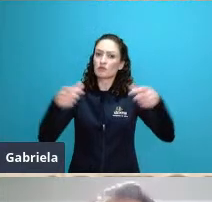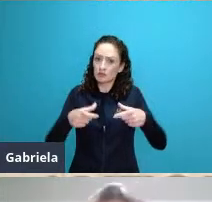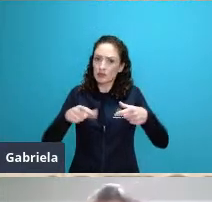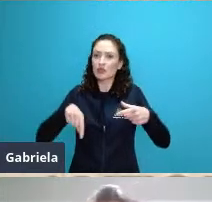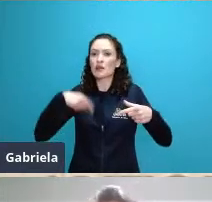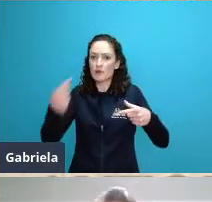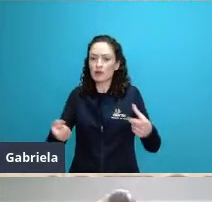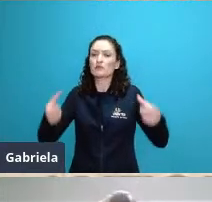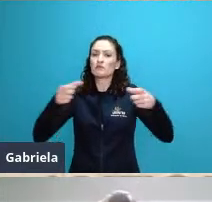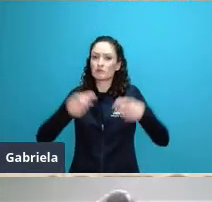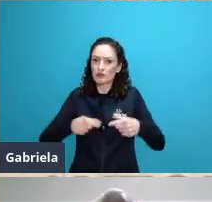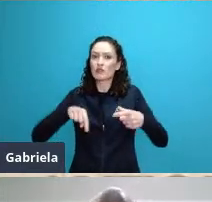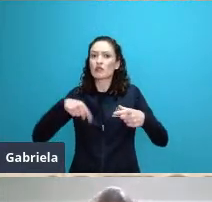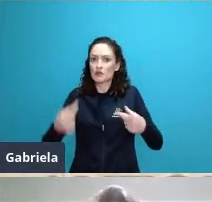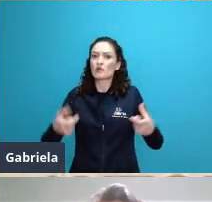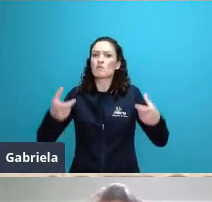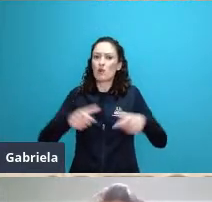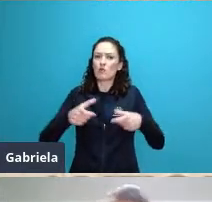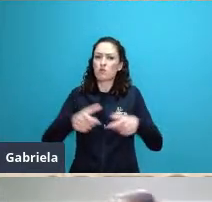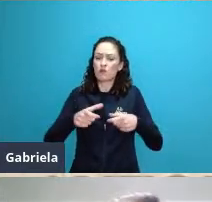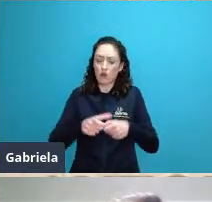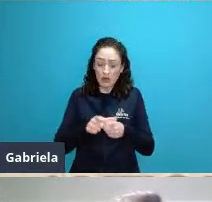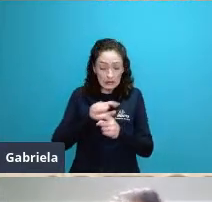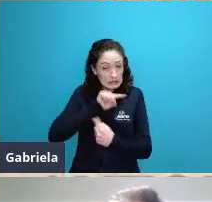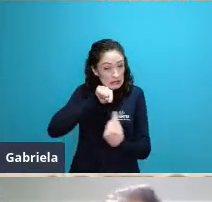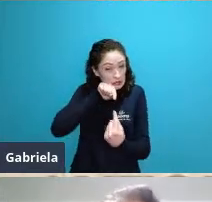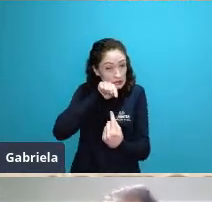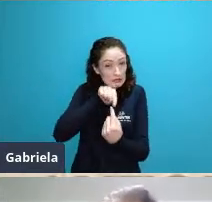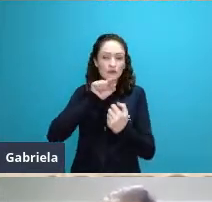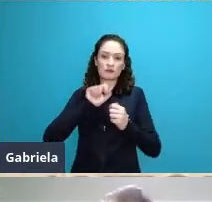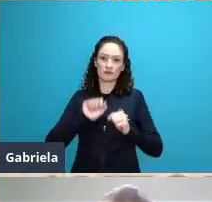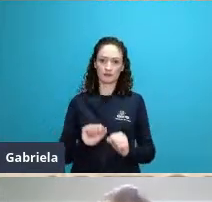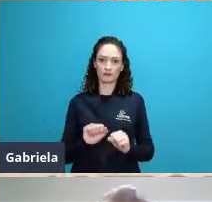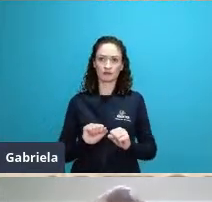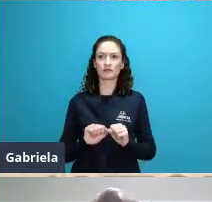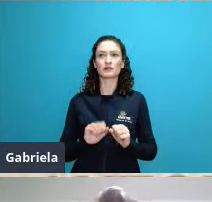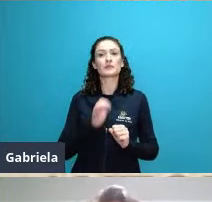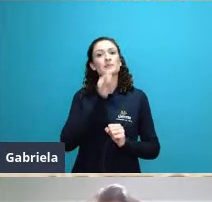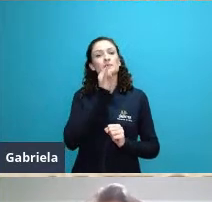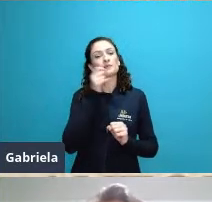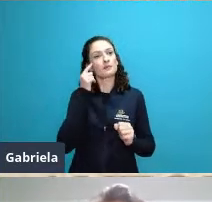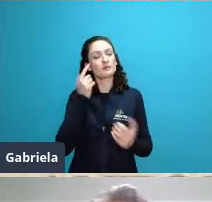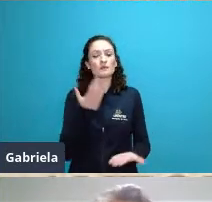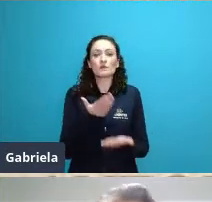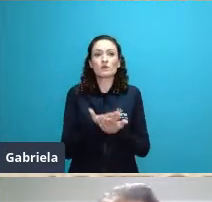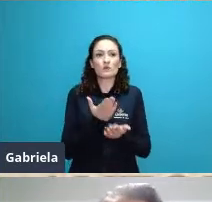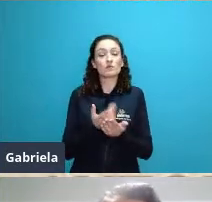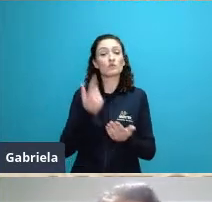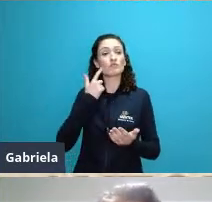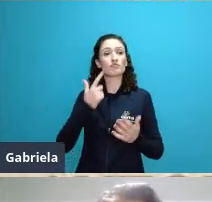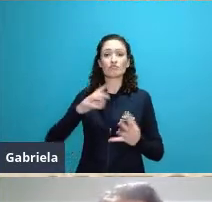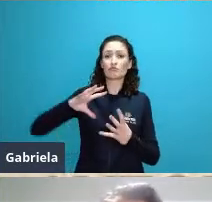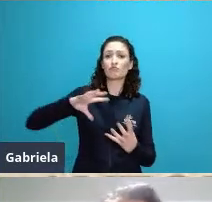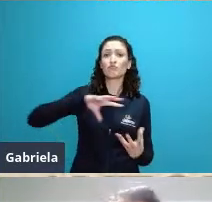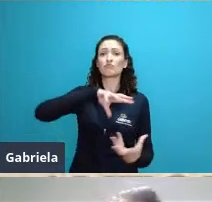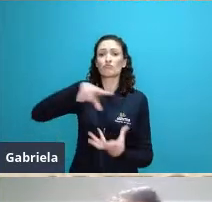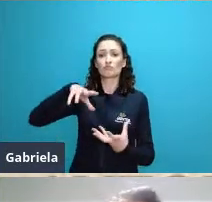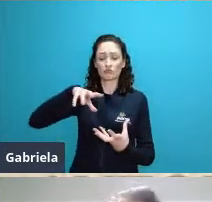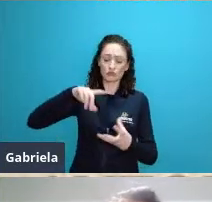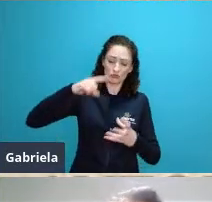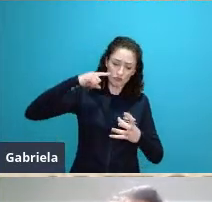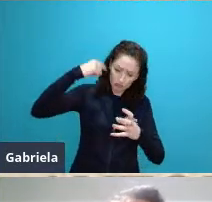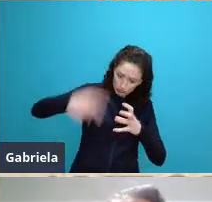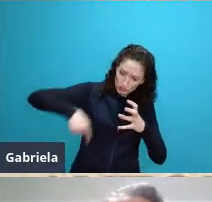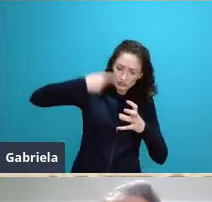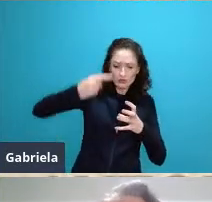mesmo tempo nós não temos como conduzir experimentos estudos de campo em todas as regiões do mundo no entanto tem